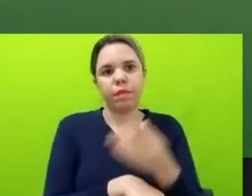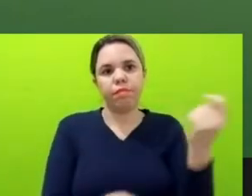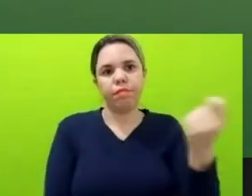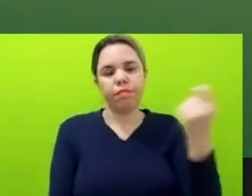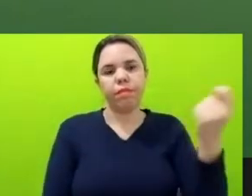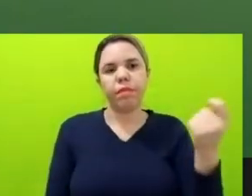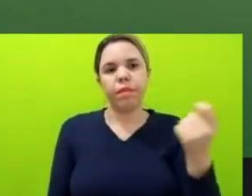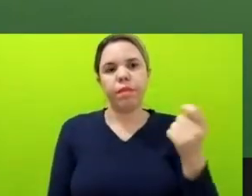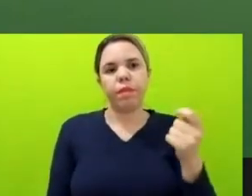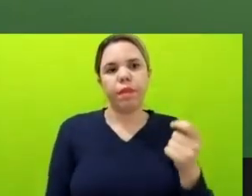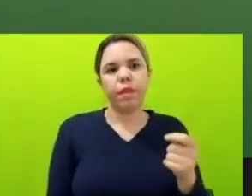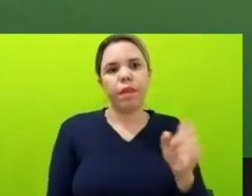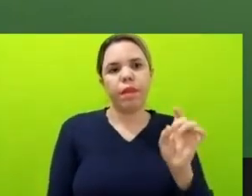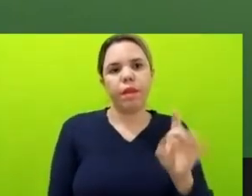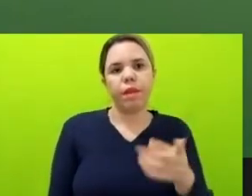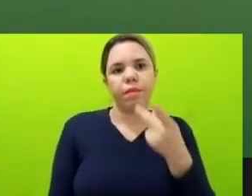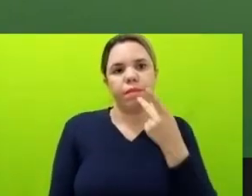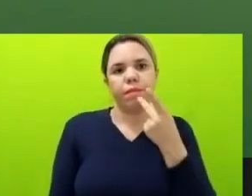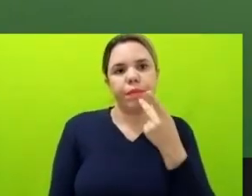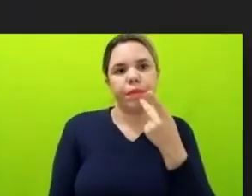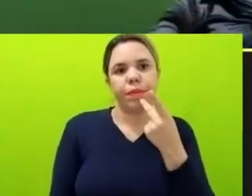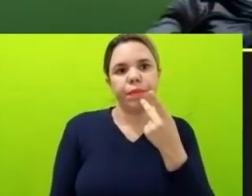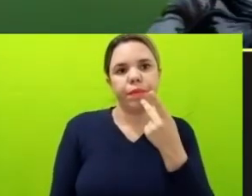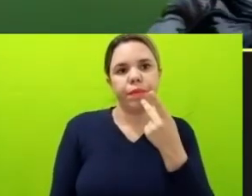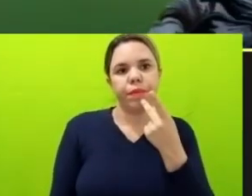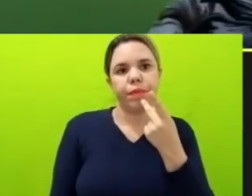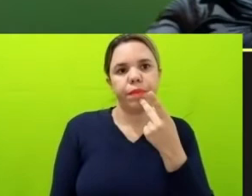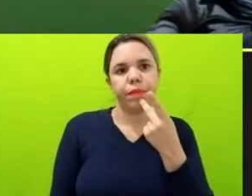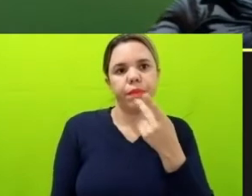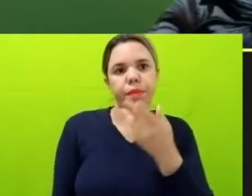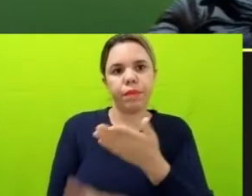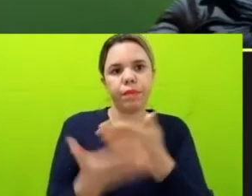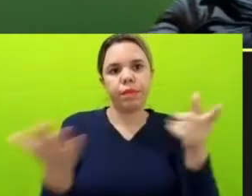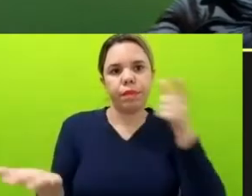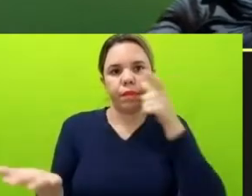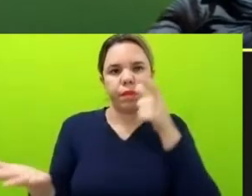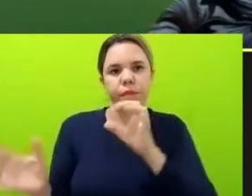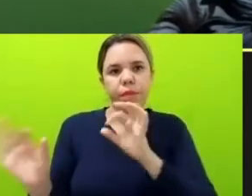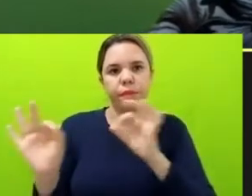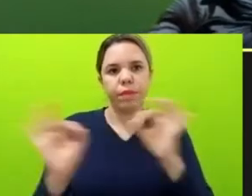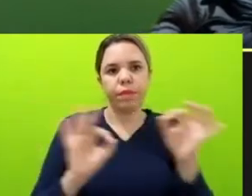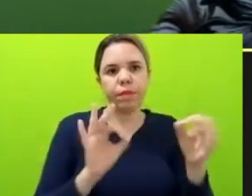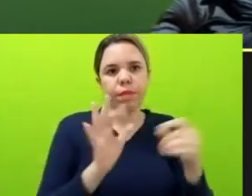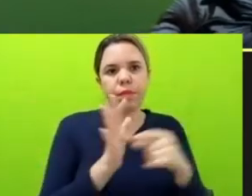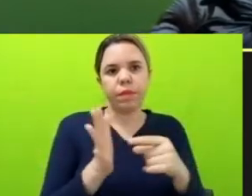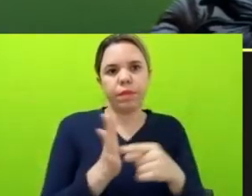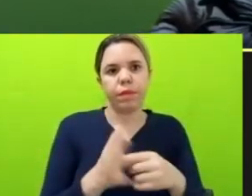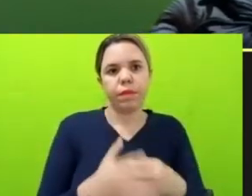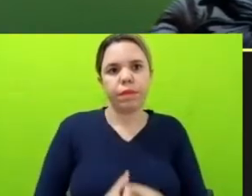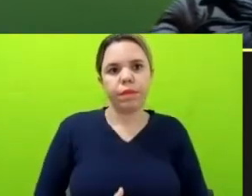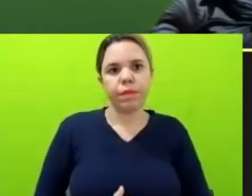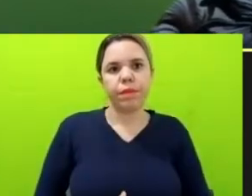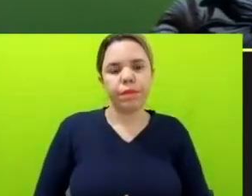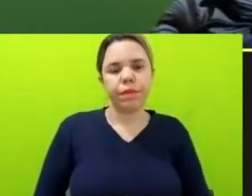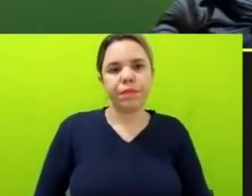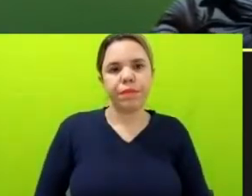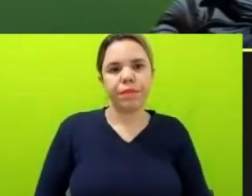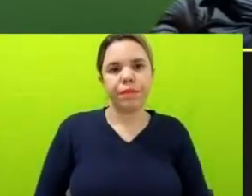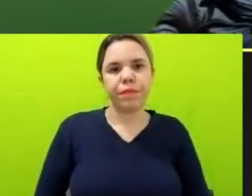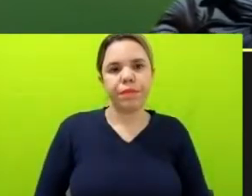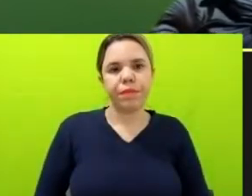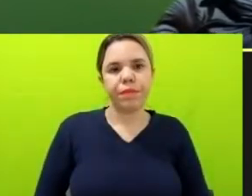Aí, só para complementar, assim, como vocês veem as instâncias de denúncia, assim, em âmbito nacional e